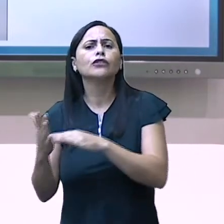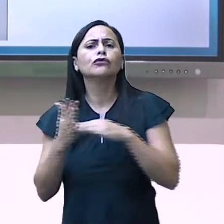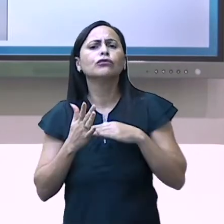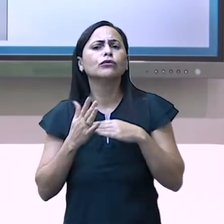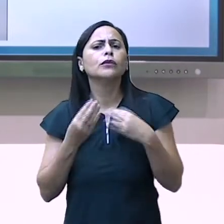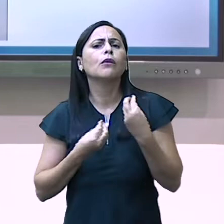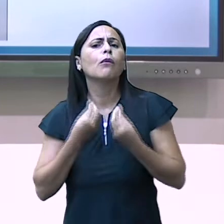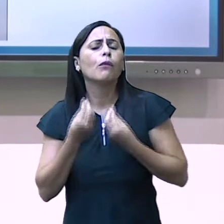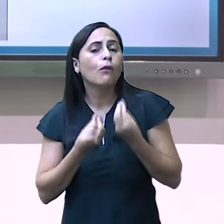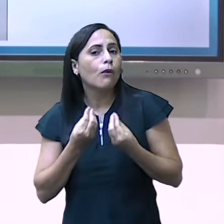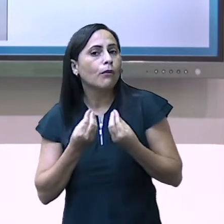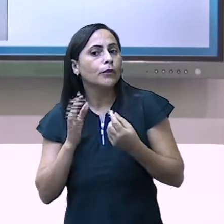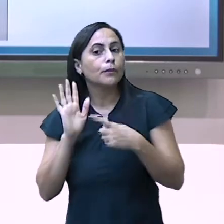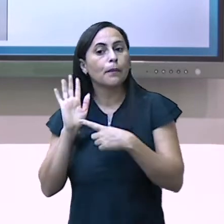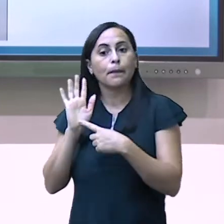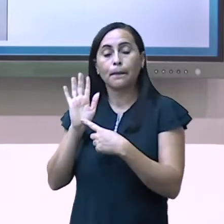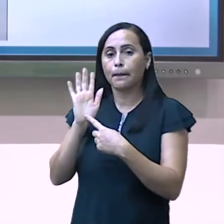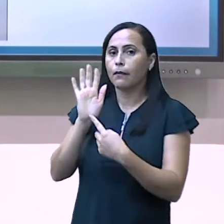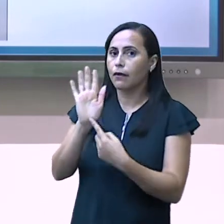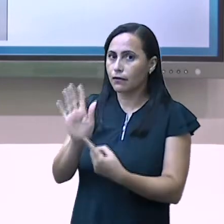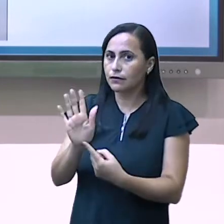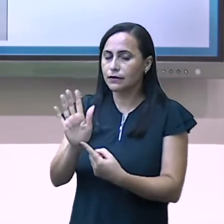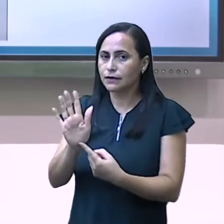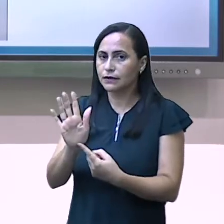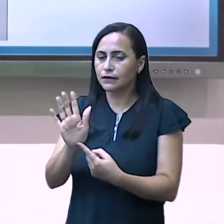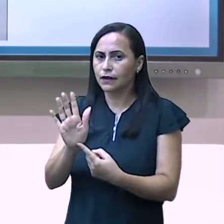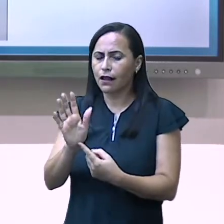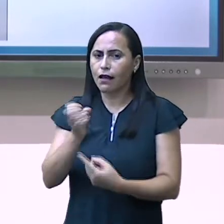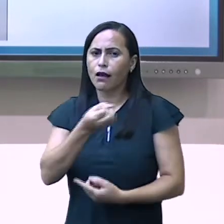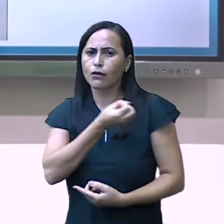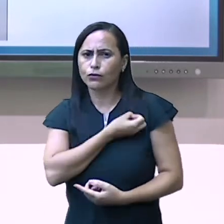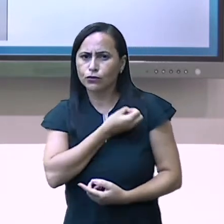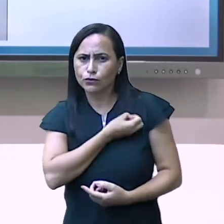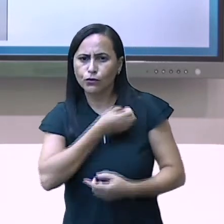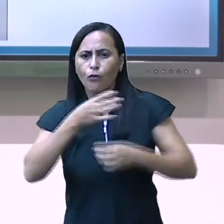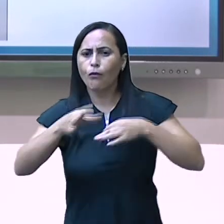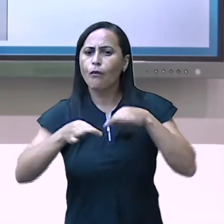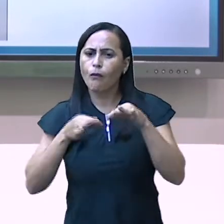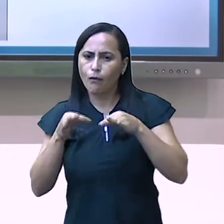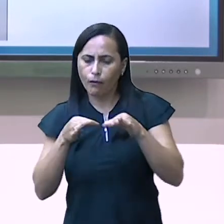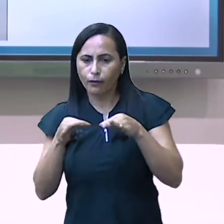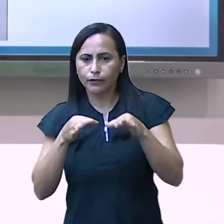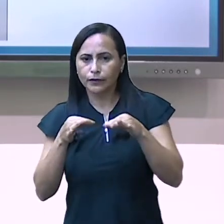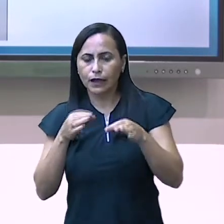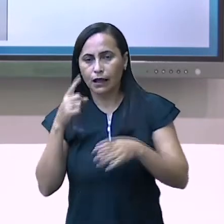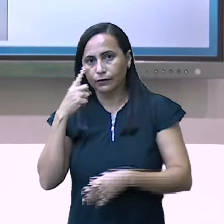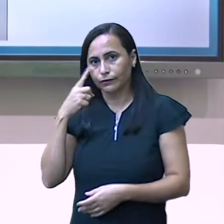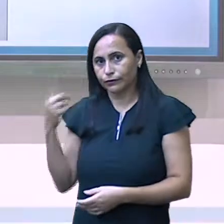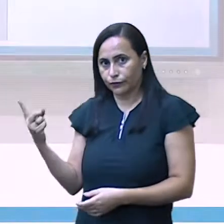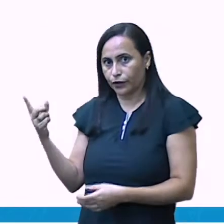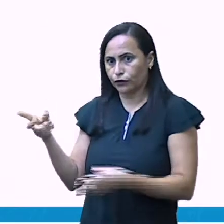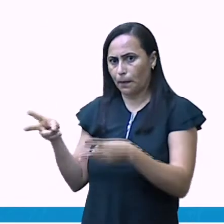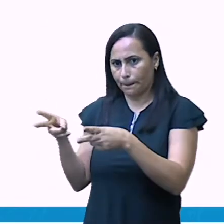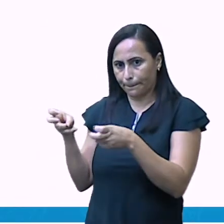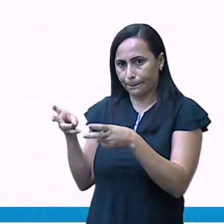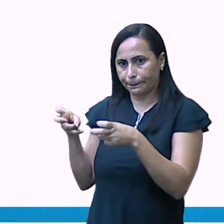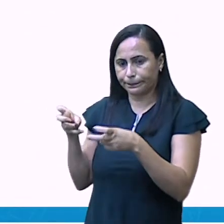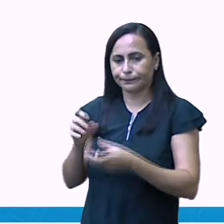ele representa exatamente essa formação dos números. Então, por exemplo, olha lá. Vamos observar aqui.